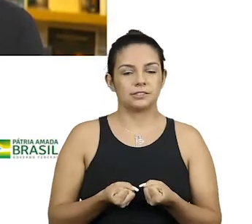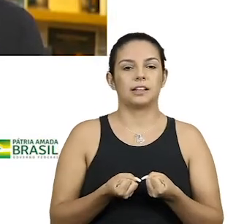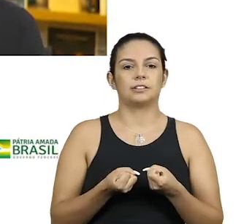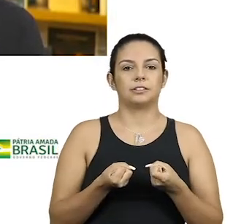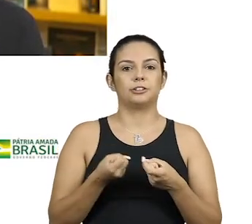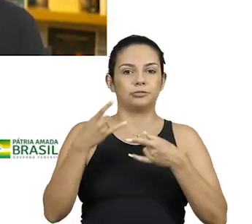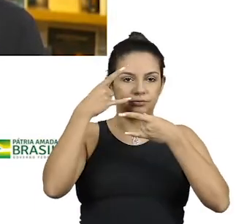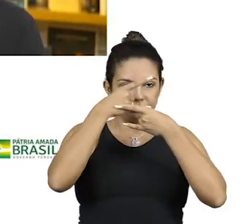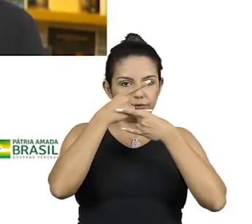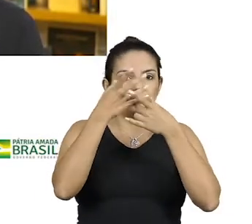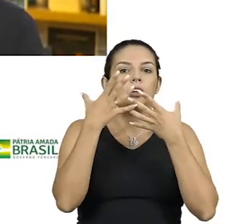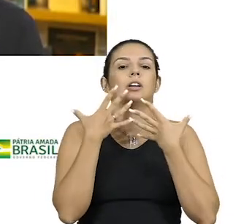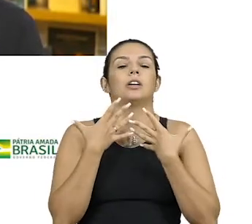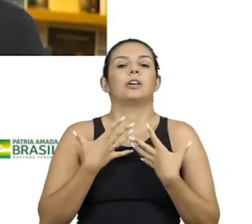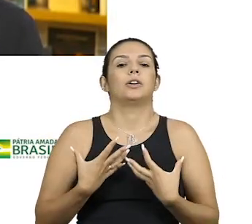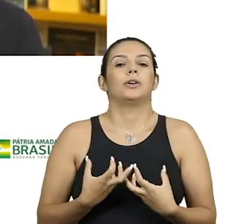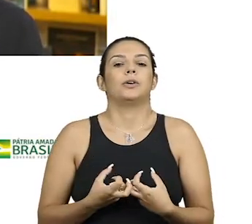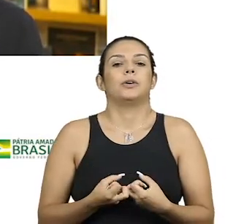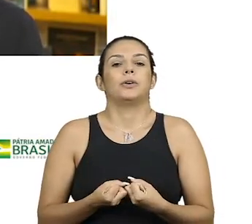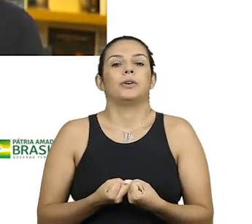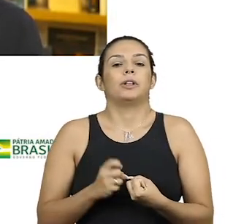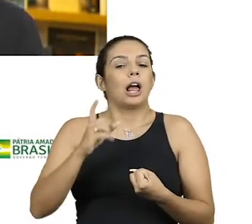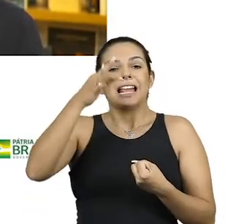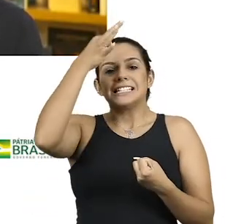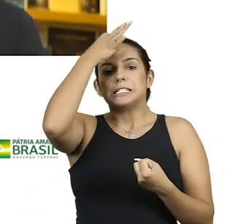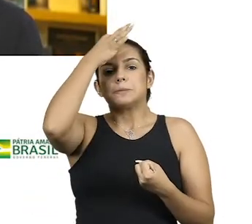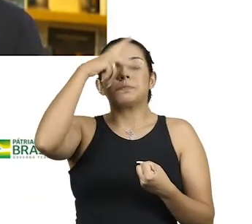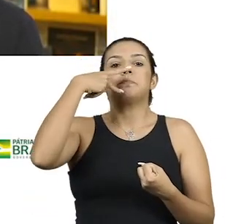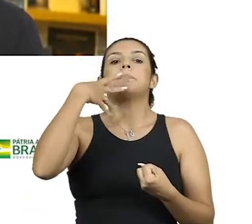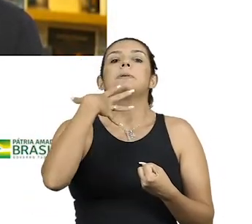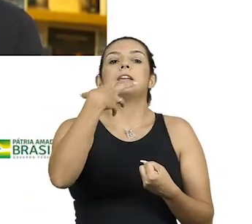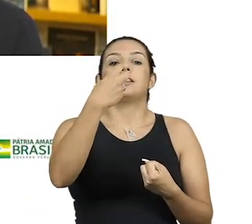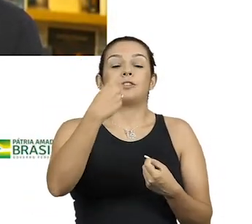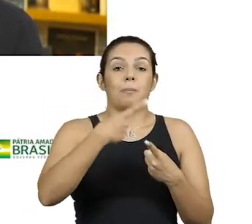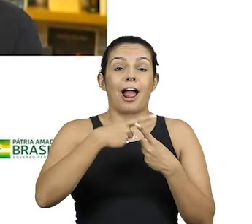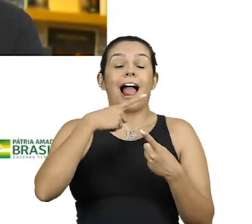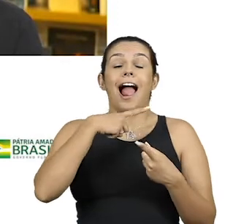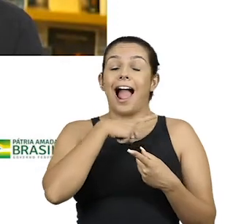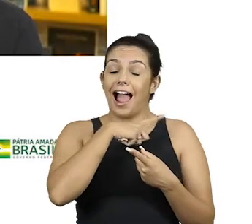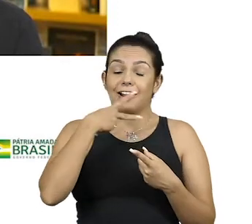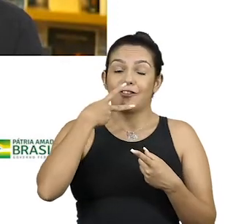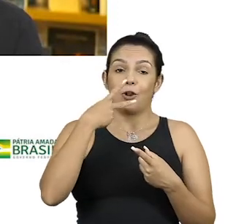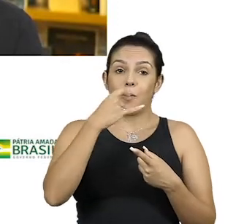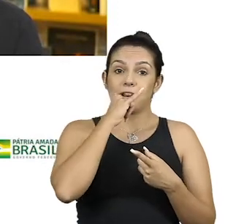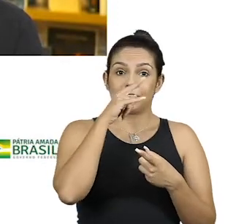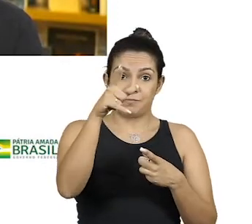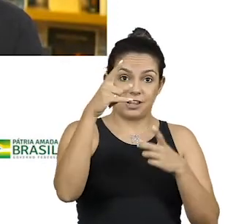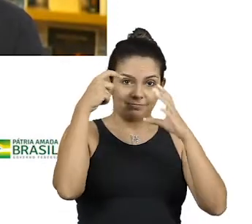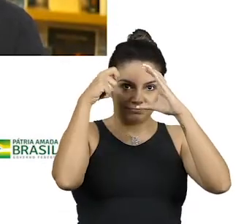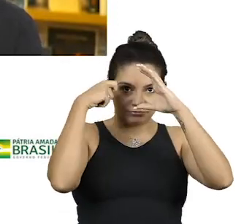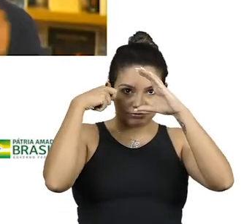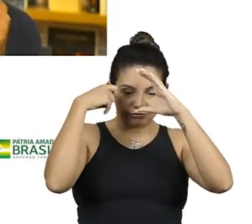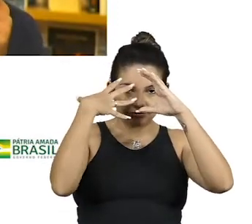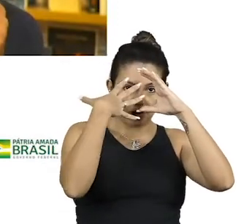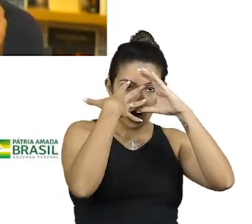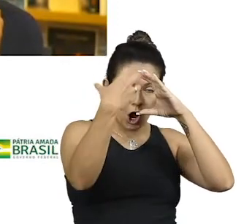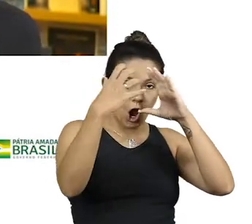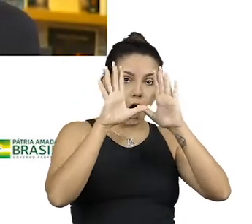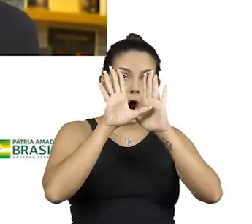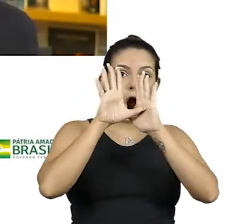é um outro tipo de exaustão. Porque eu acho que a concentração, para você